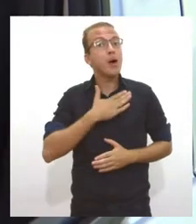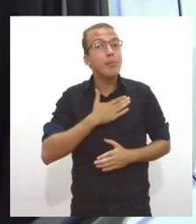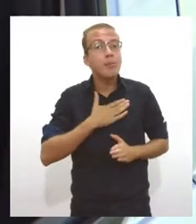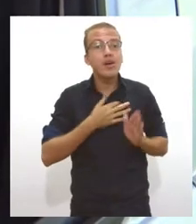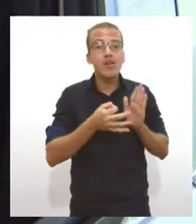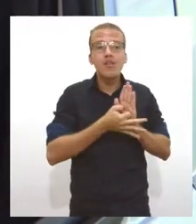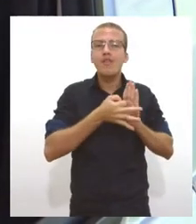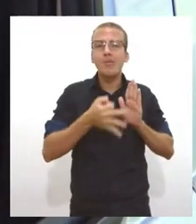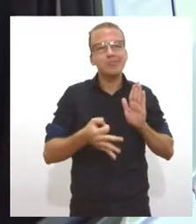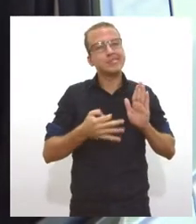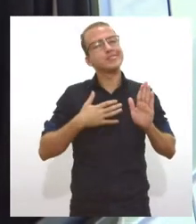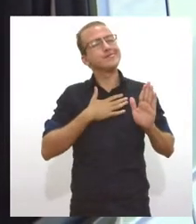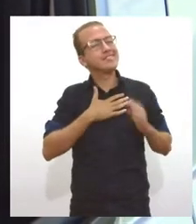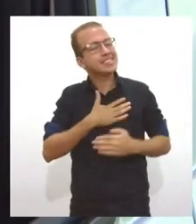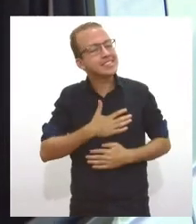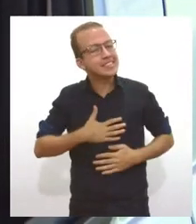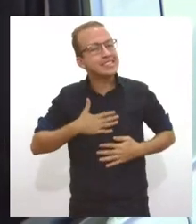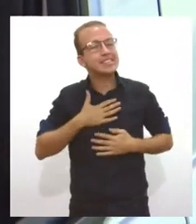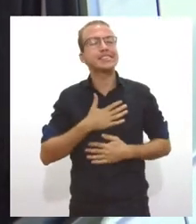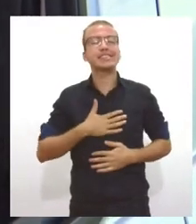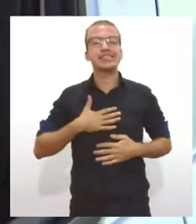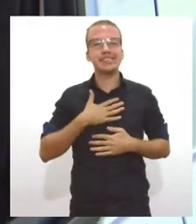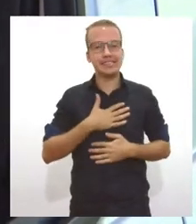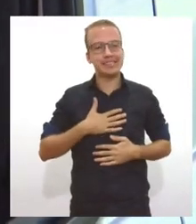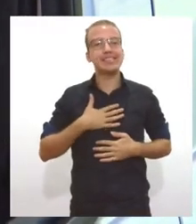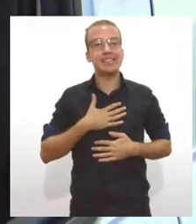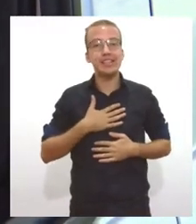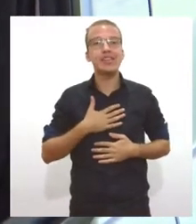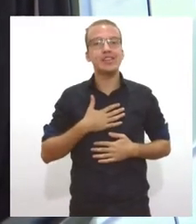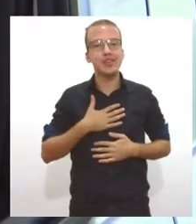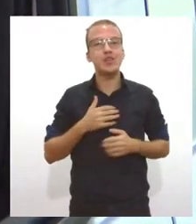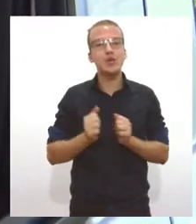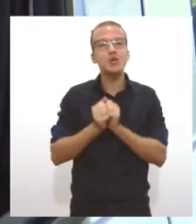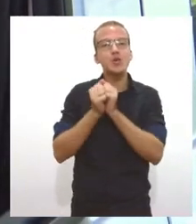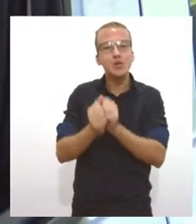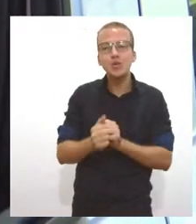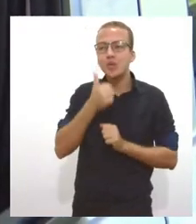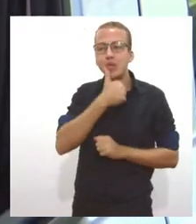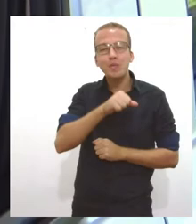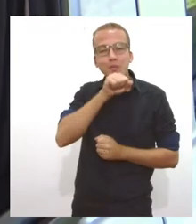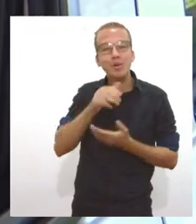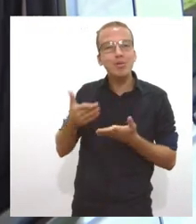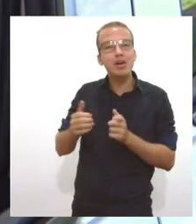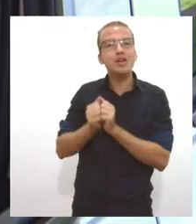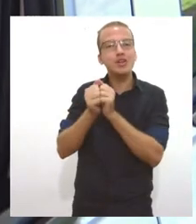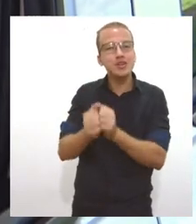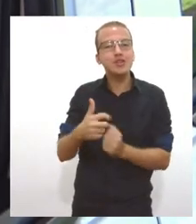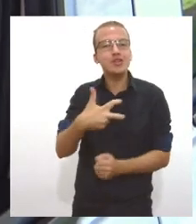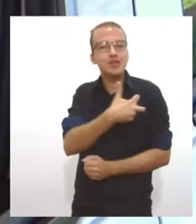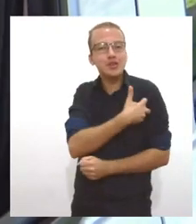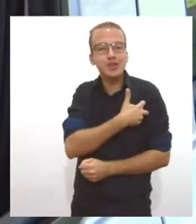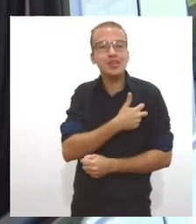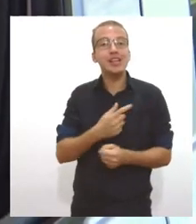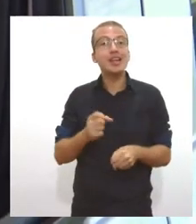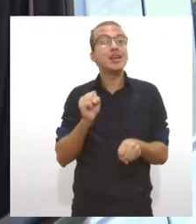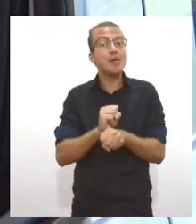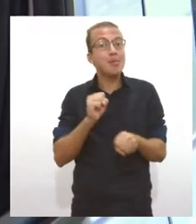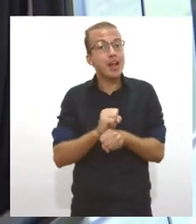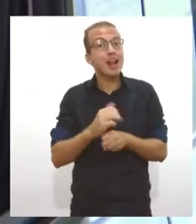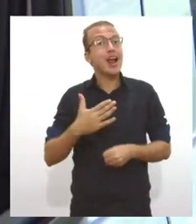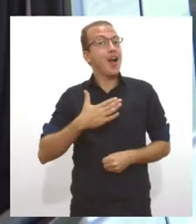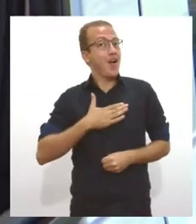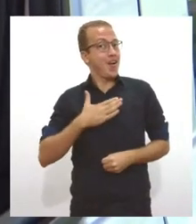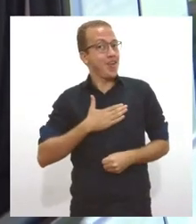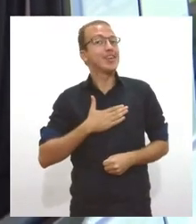satisfação, né? Trazer ela aqui hoje para tomar a segunda dose. E eu estou, assim, super ansiosa para chegar a minha vez. Estou